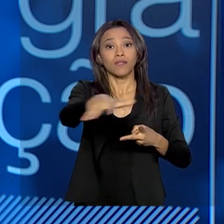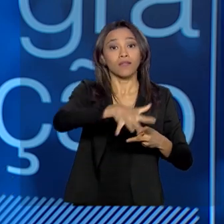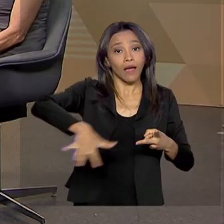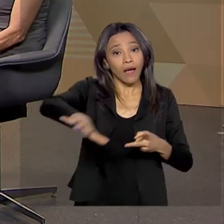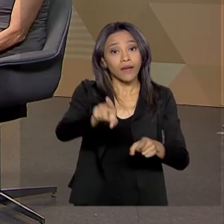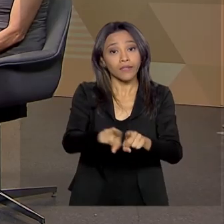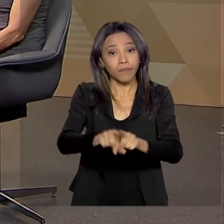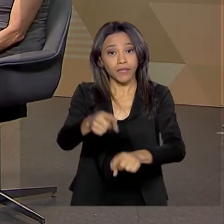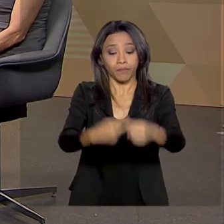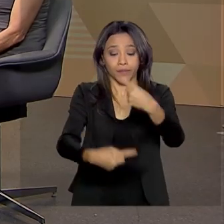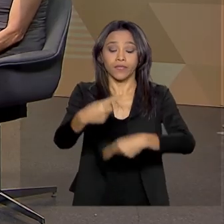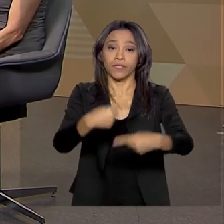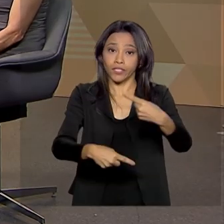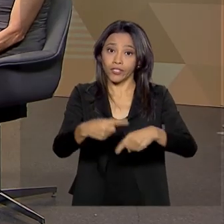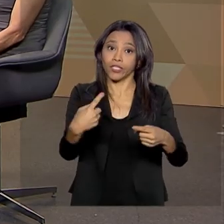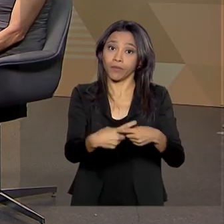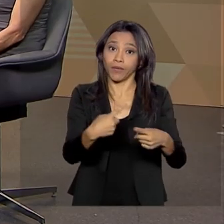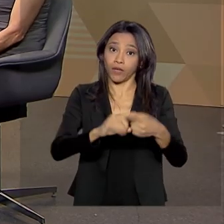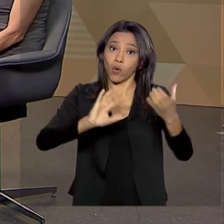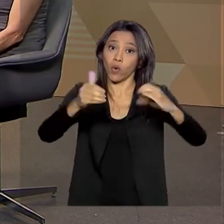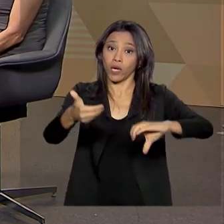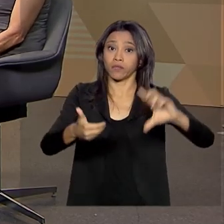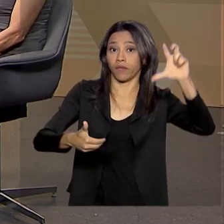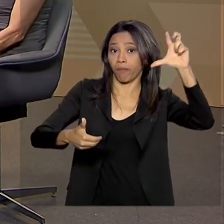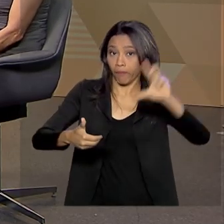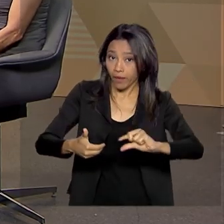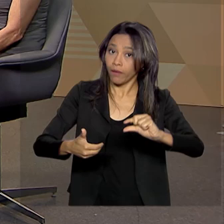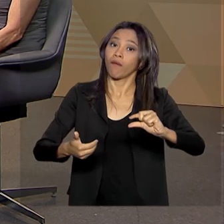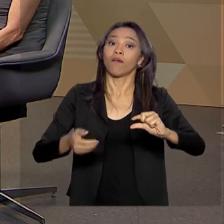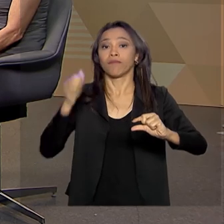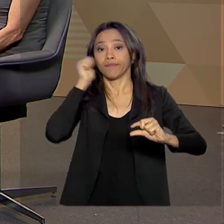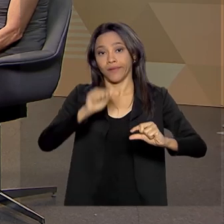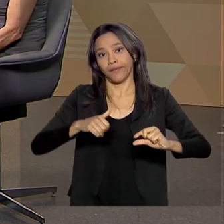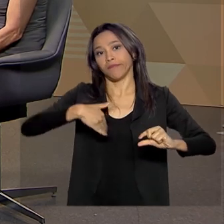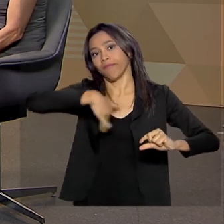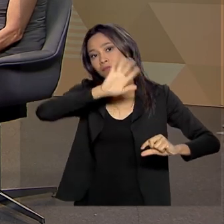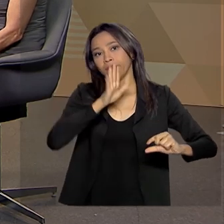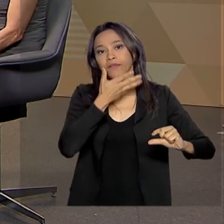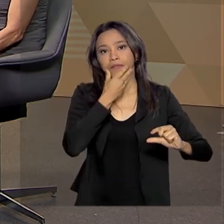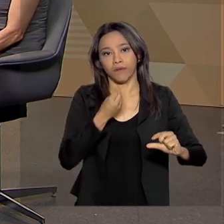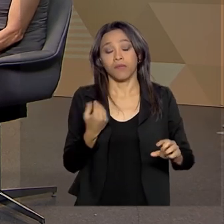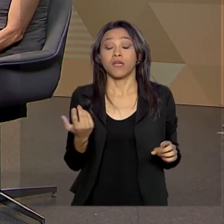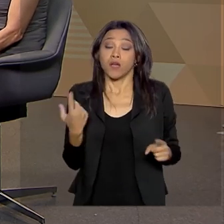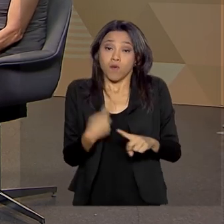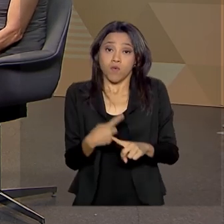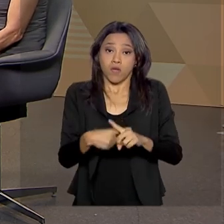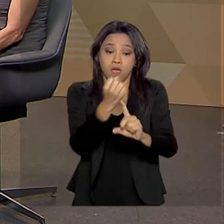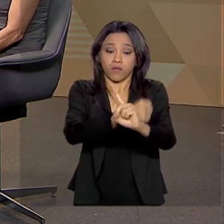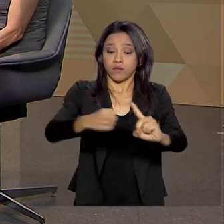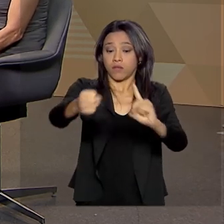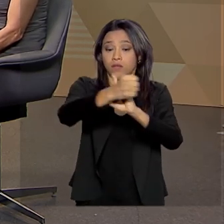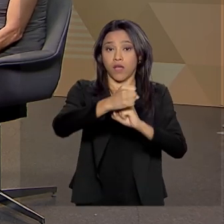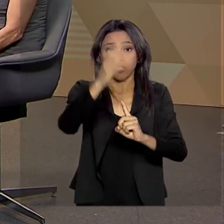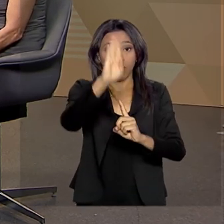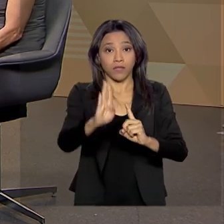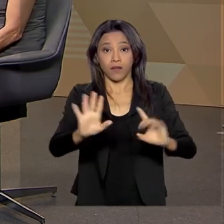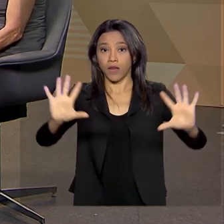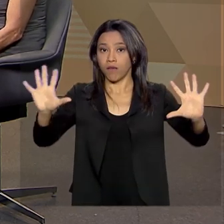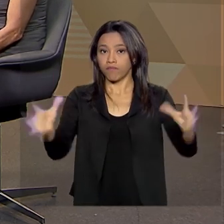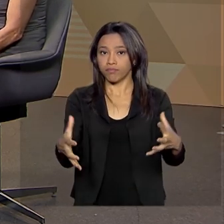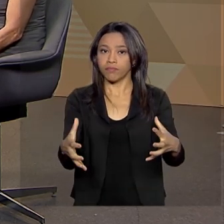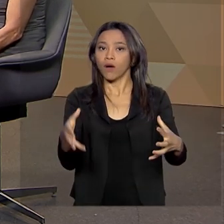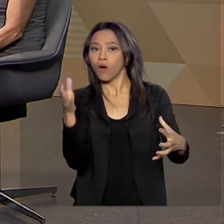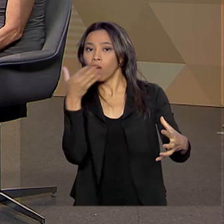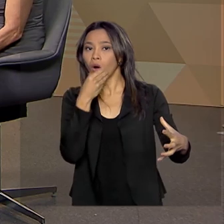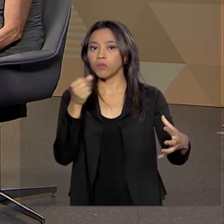no Congresso é bem abaixo do que... Que também é extremamente importante, a sociedade brasileira é composta de homens e mulheres e